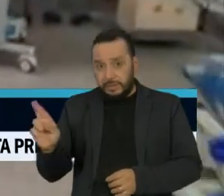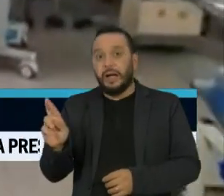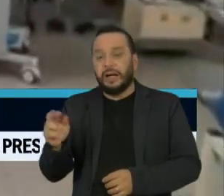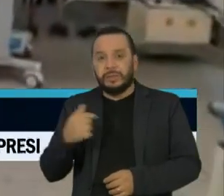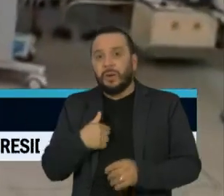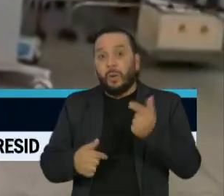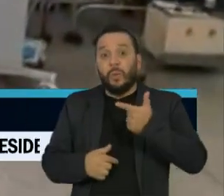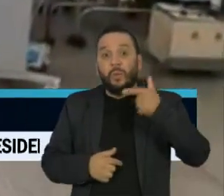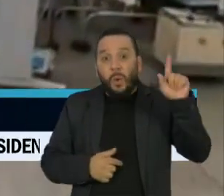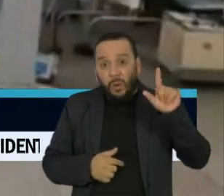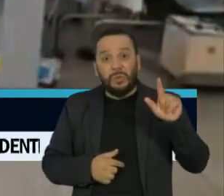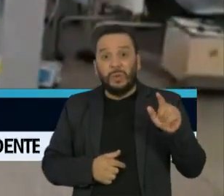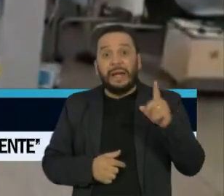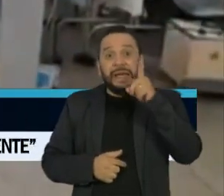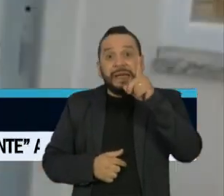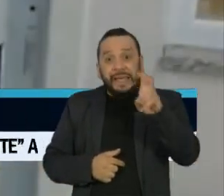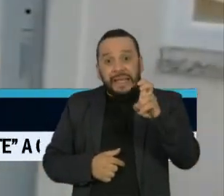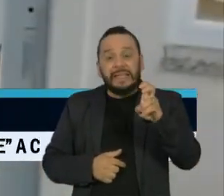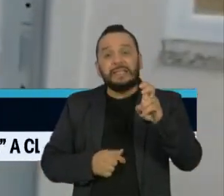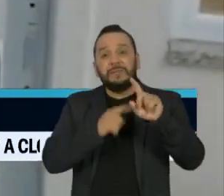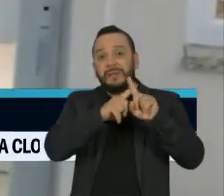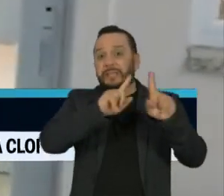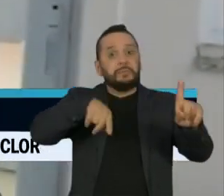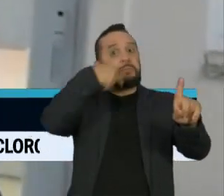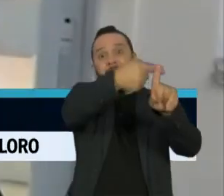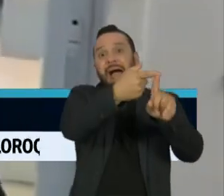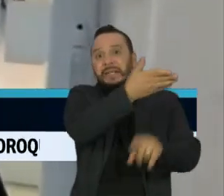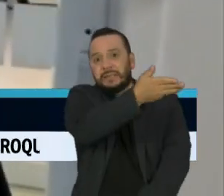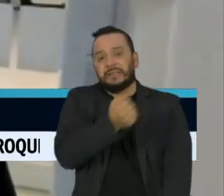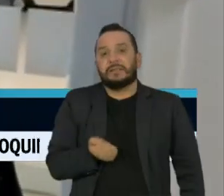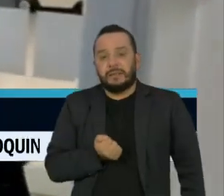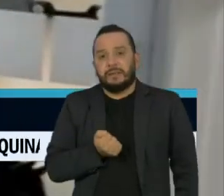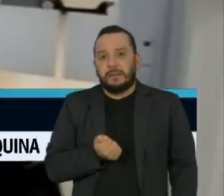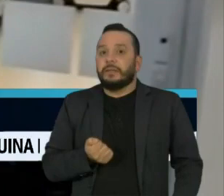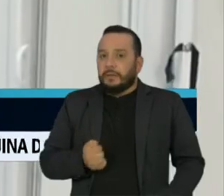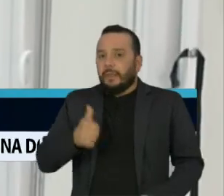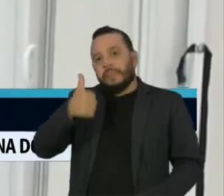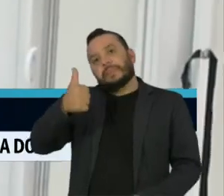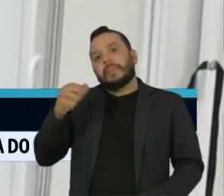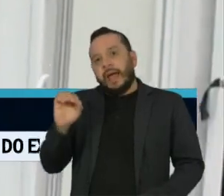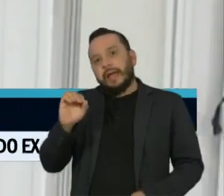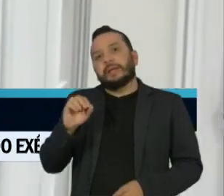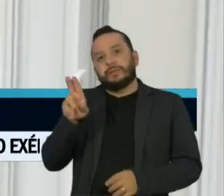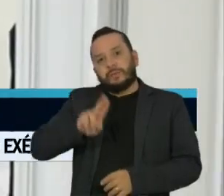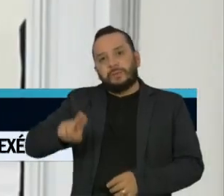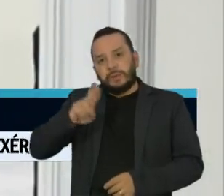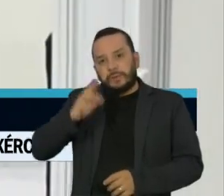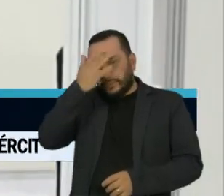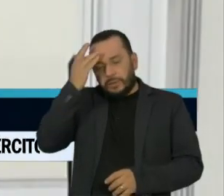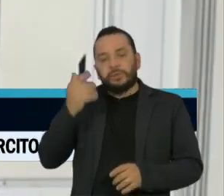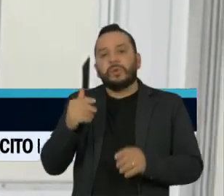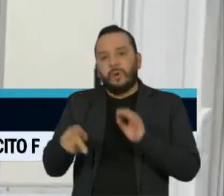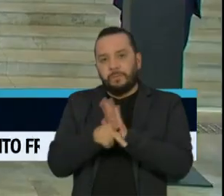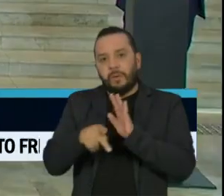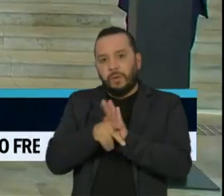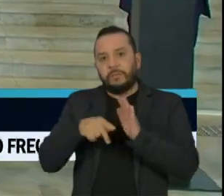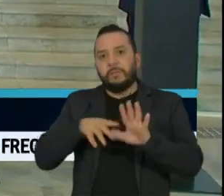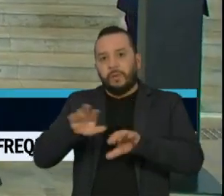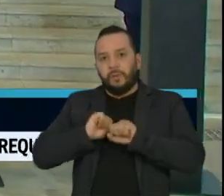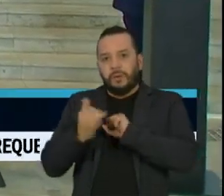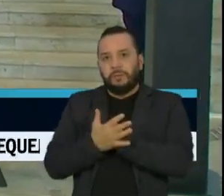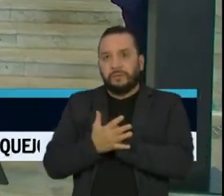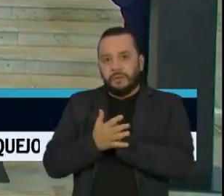vezes menos do que o vendido no mercado. Dez deles serão usados para os pacientes com Covid-19 do Instituto do Coração.